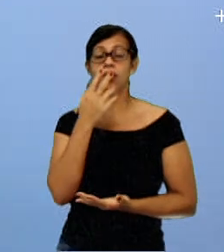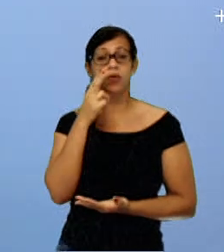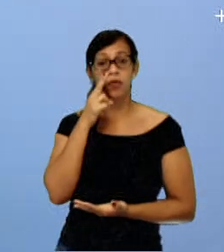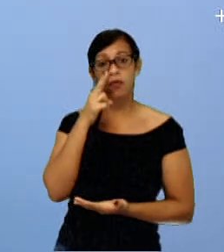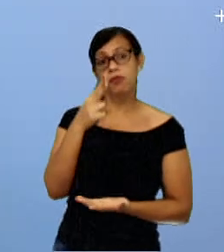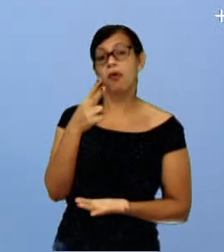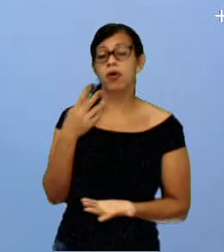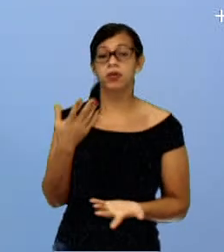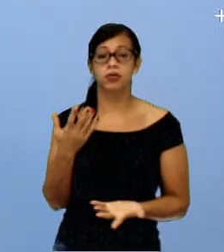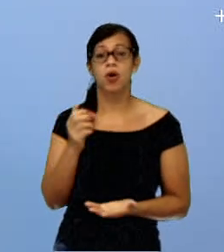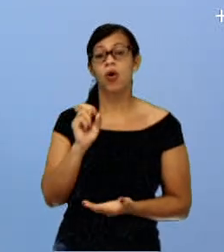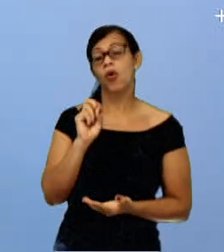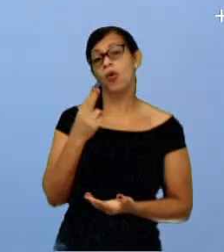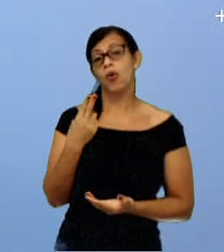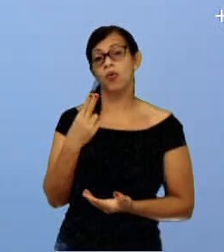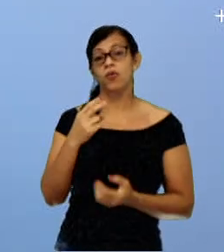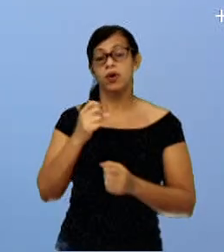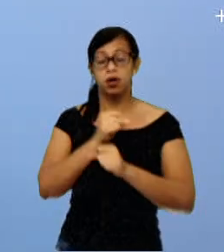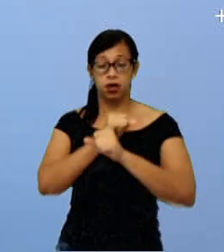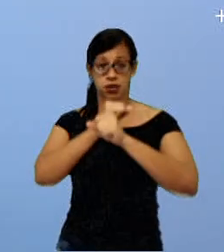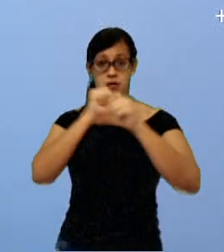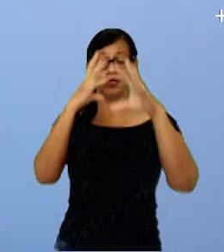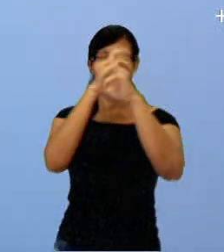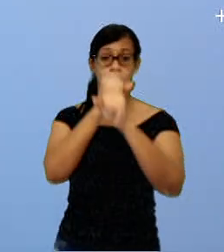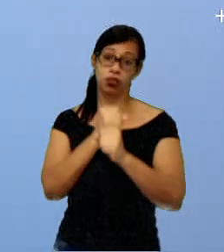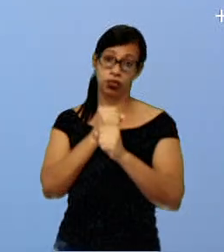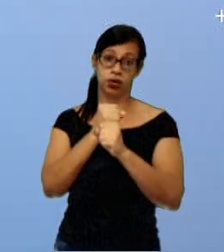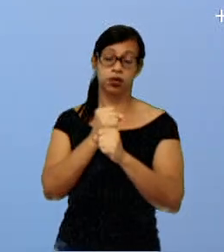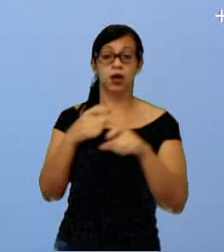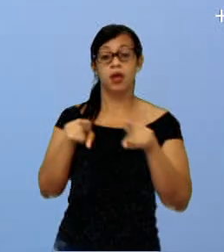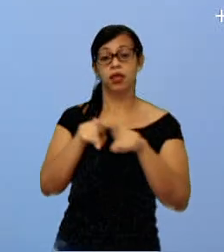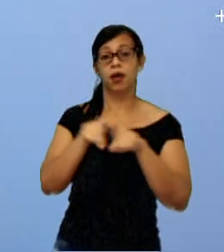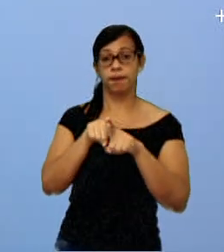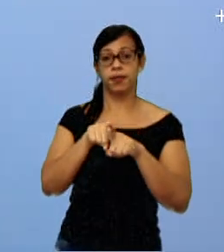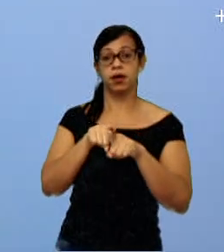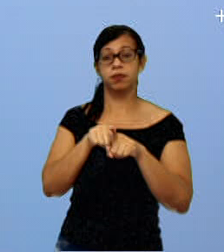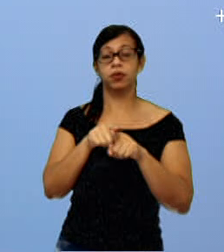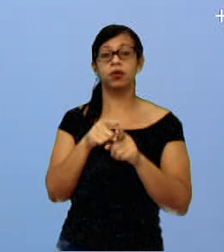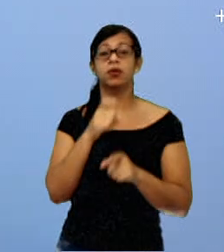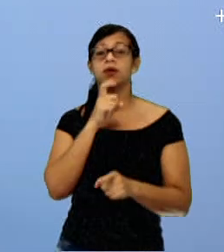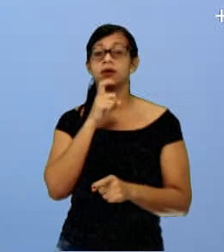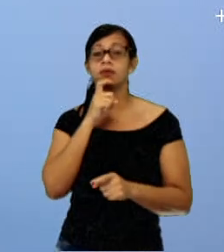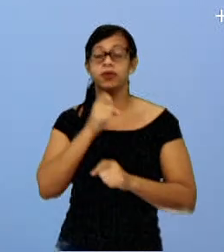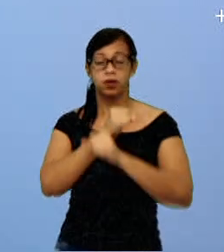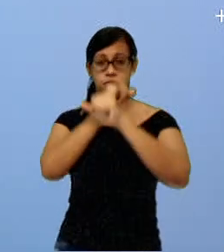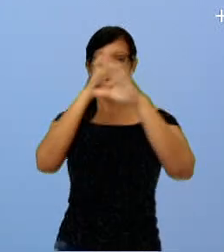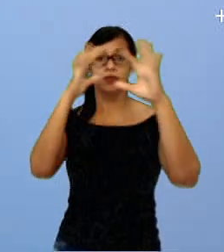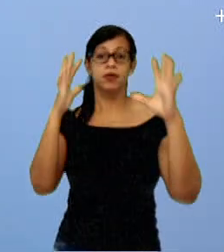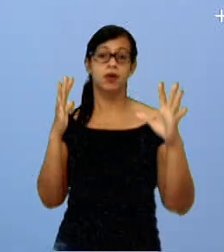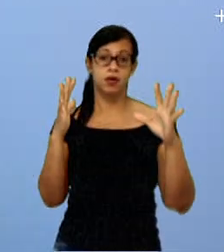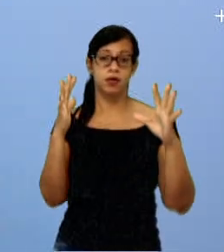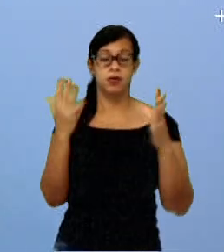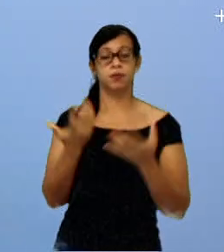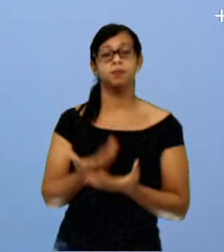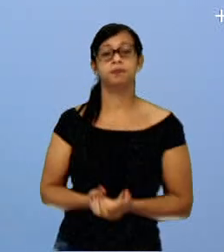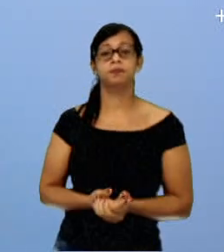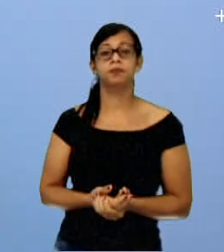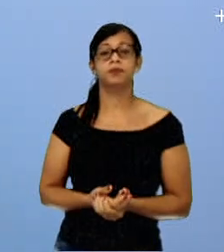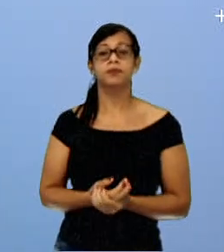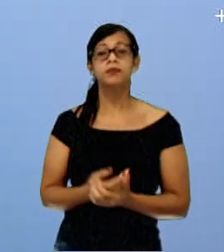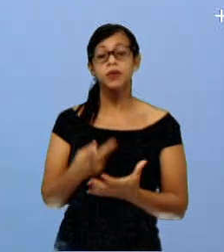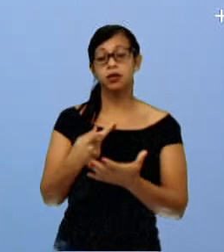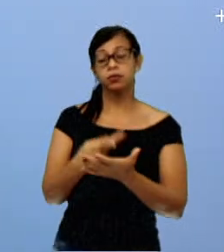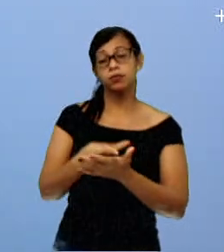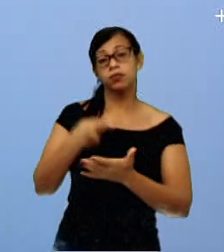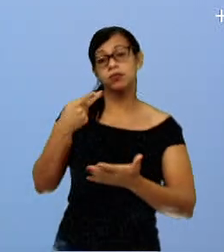a cor complementar do vermelho é o verde. Então, a harmonia acontece quando as